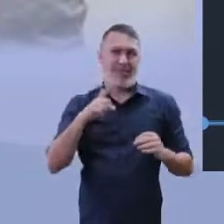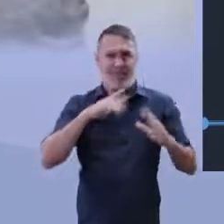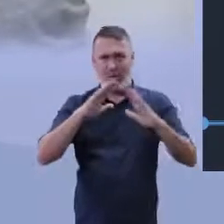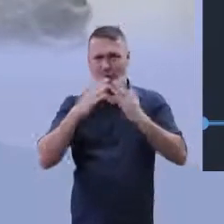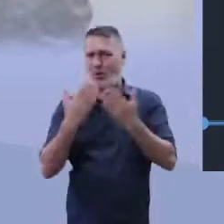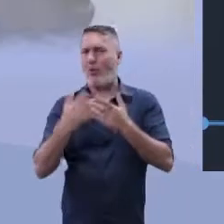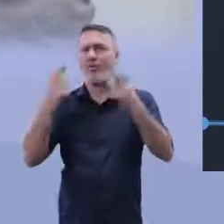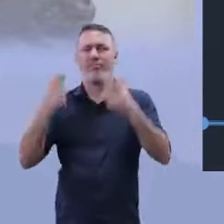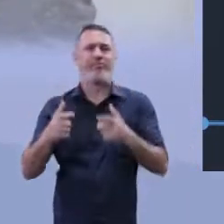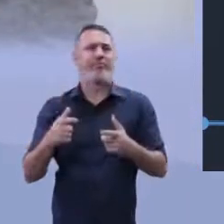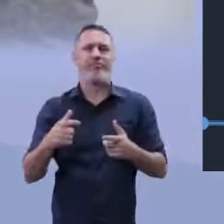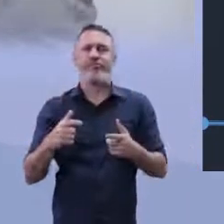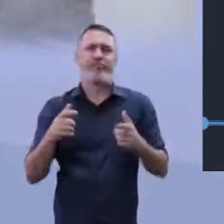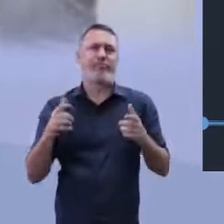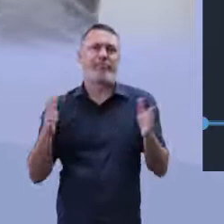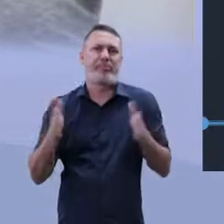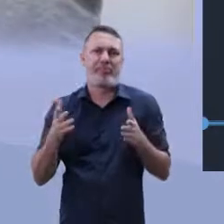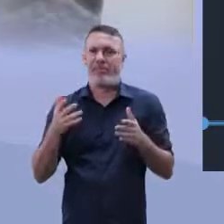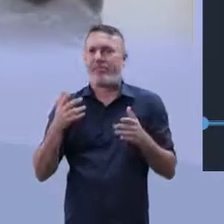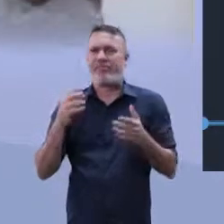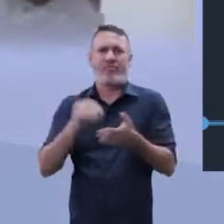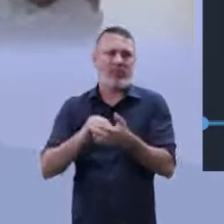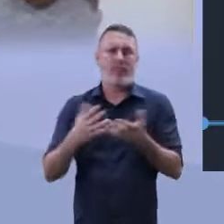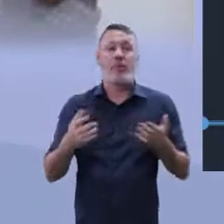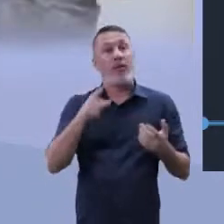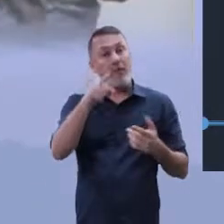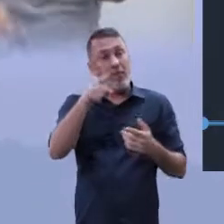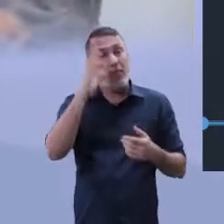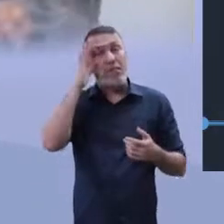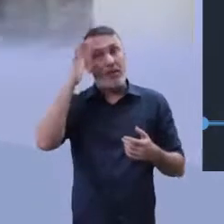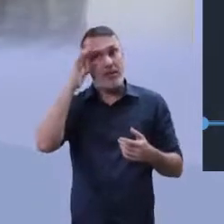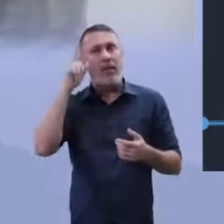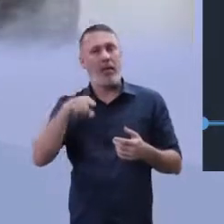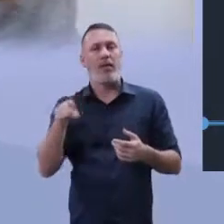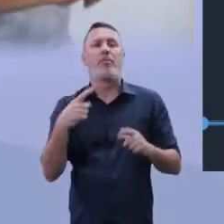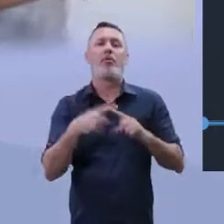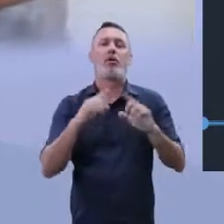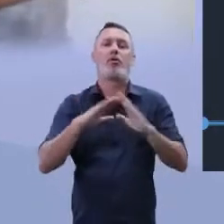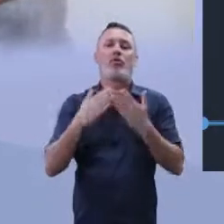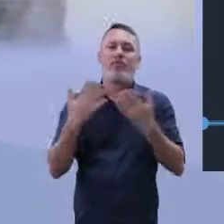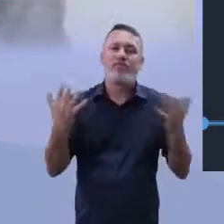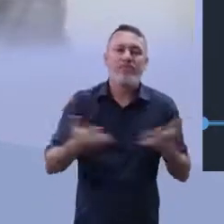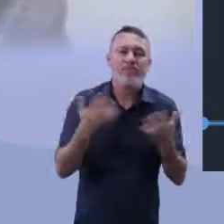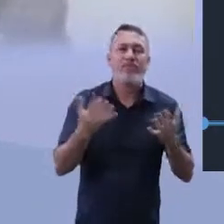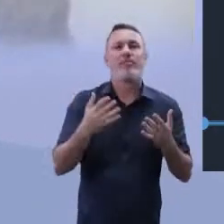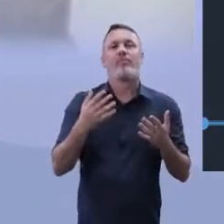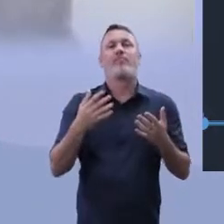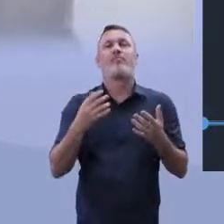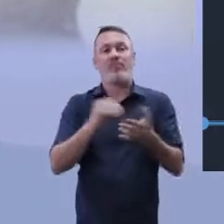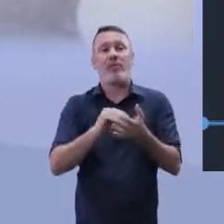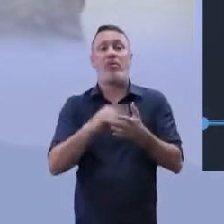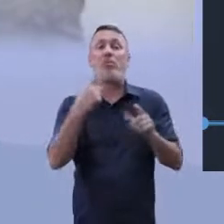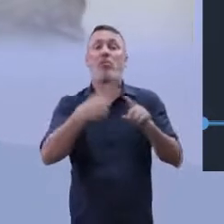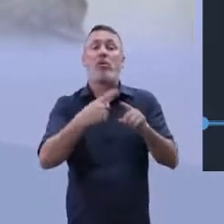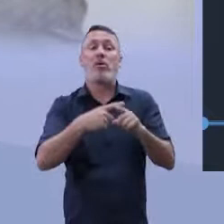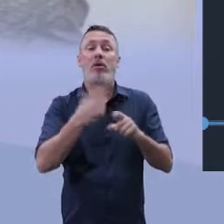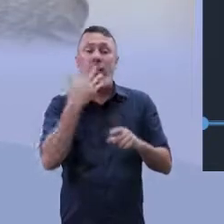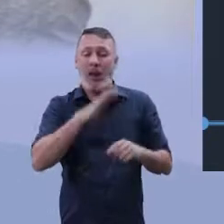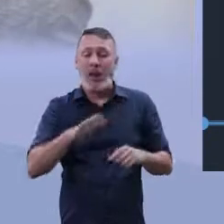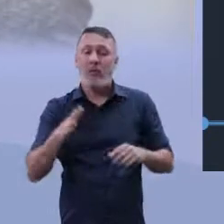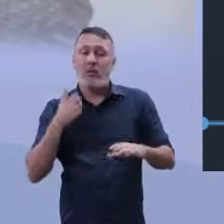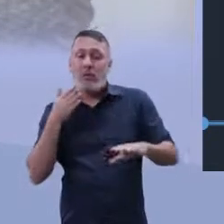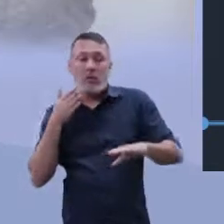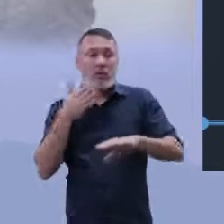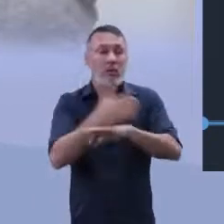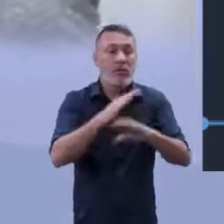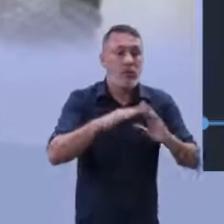ter algumas escolas que não têm esse ambiente. E é isso que você tem que pensar. A própria escola, se ela não incentivar, porque às vezes o primeiro contato que o aluno tem em